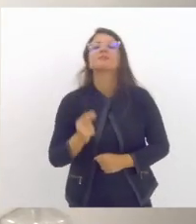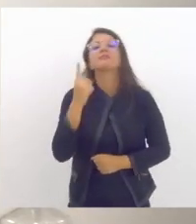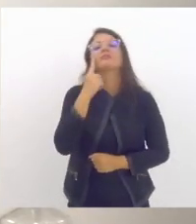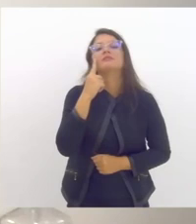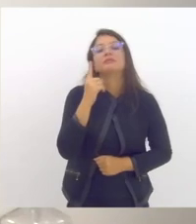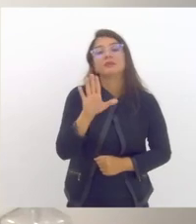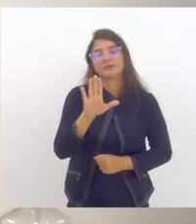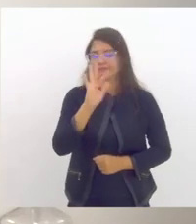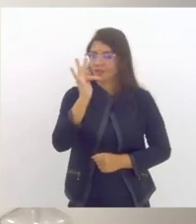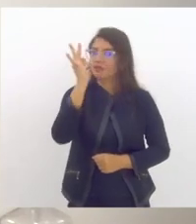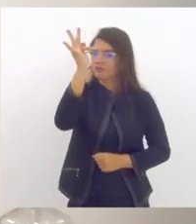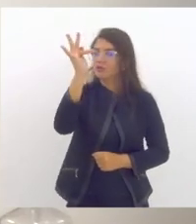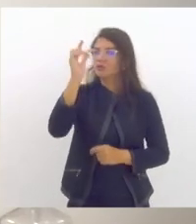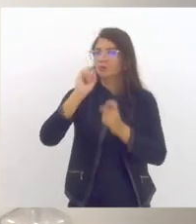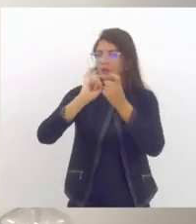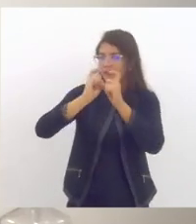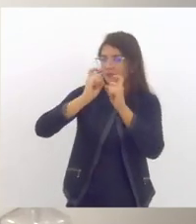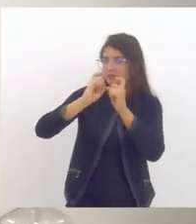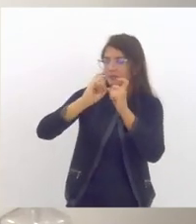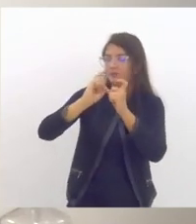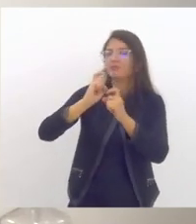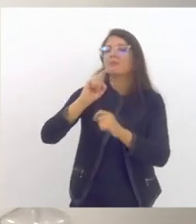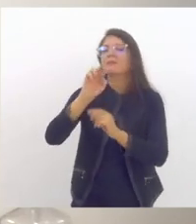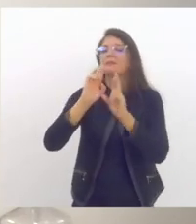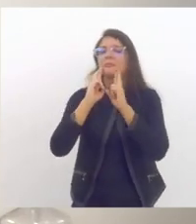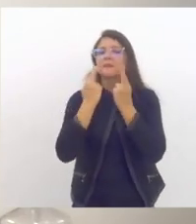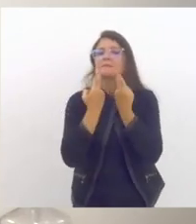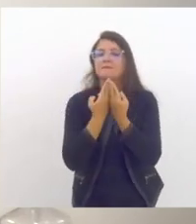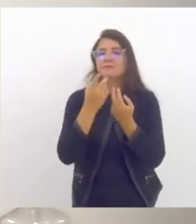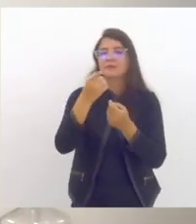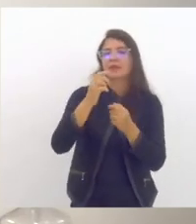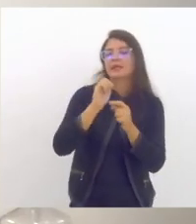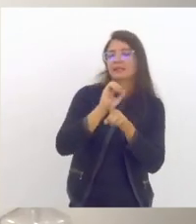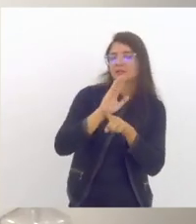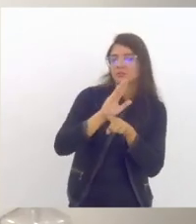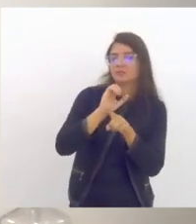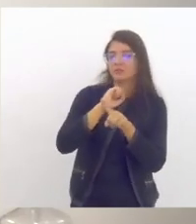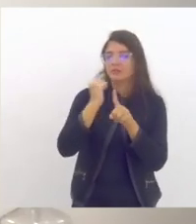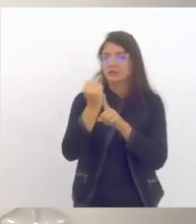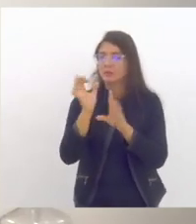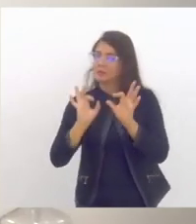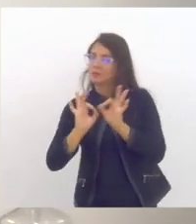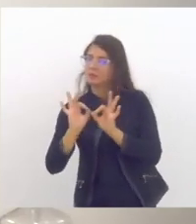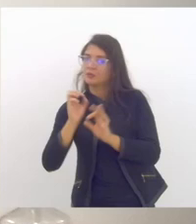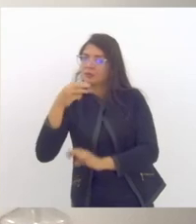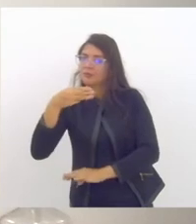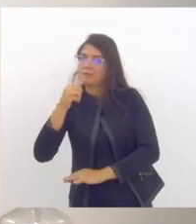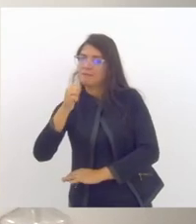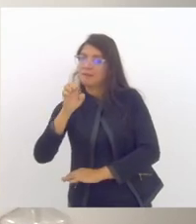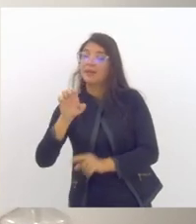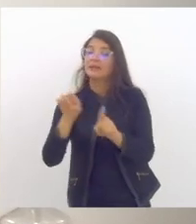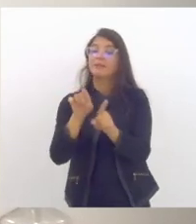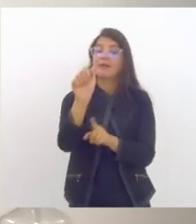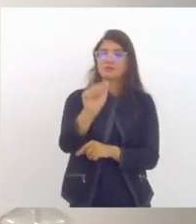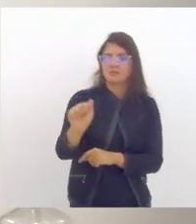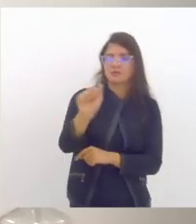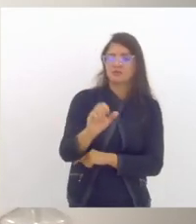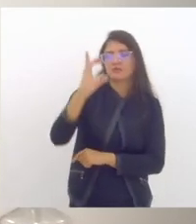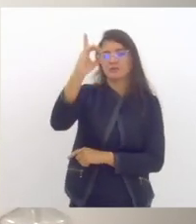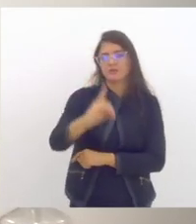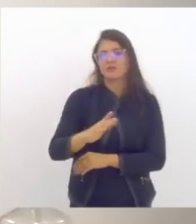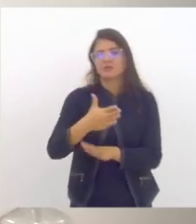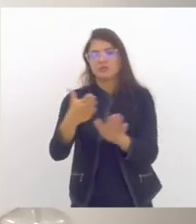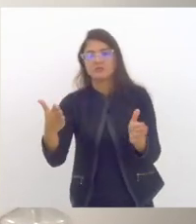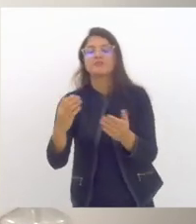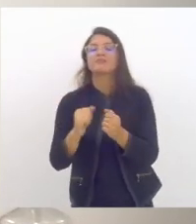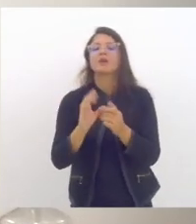reunião entre a comissão de assistentes sociais do projeto mães com a associação de diretores para pactuar a